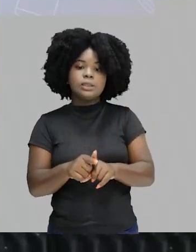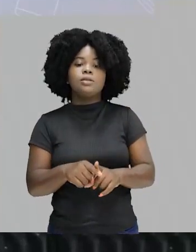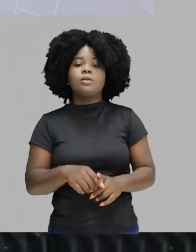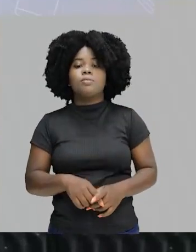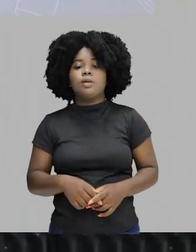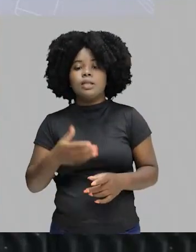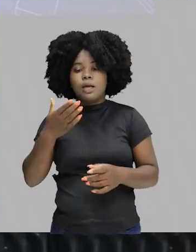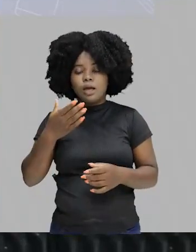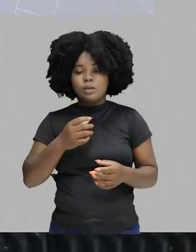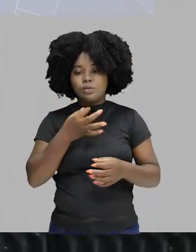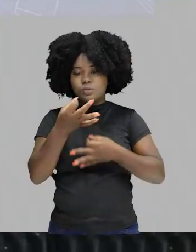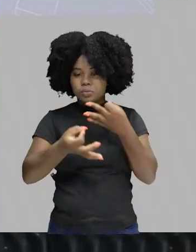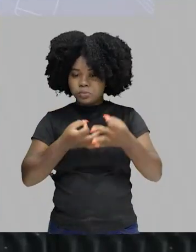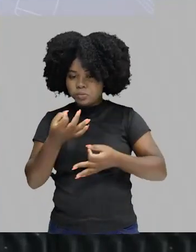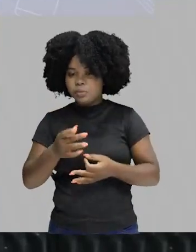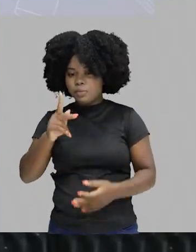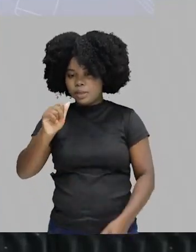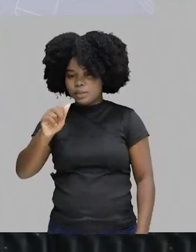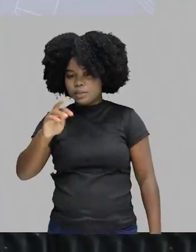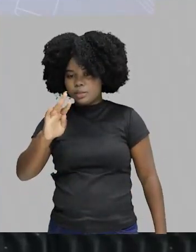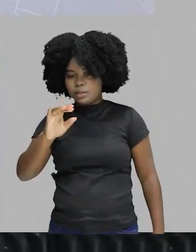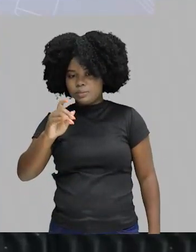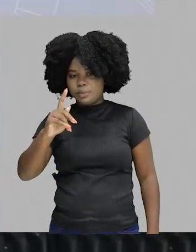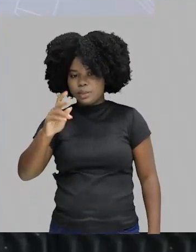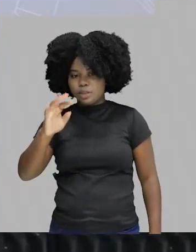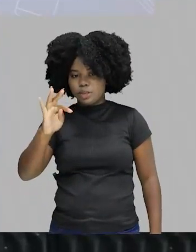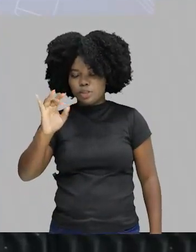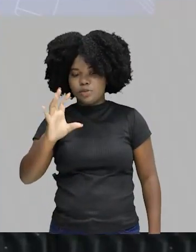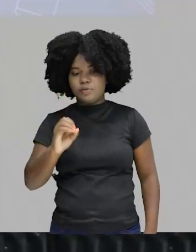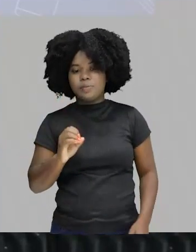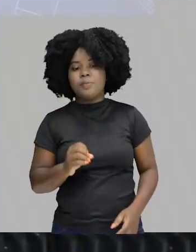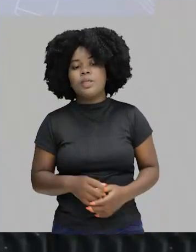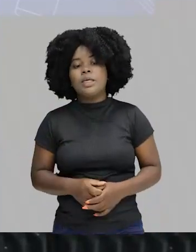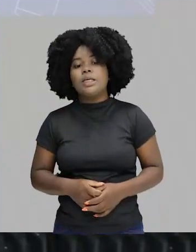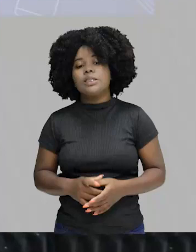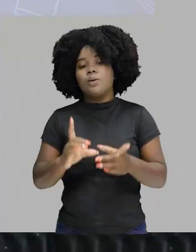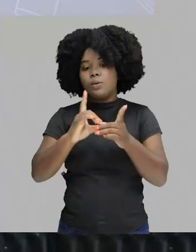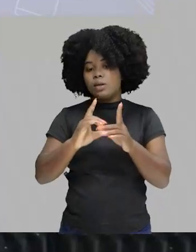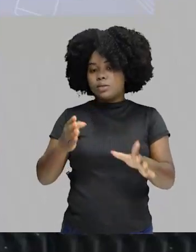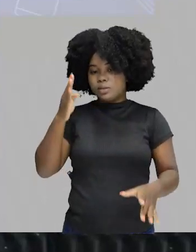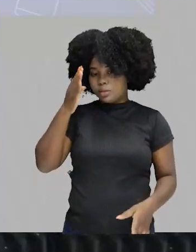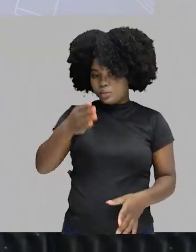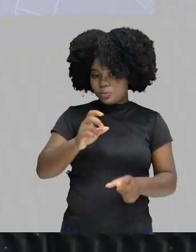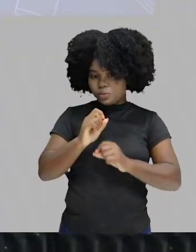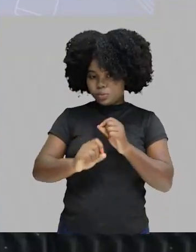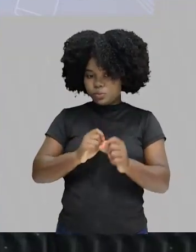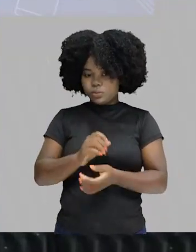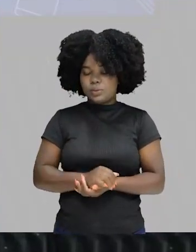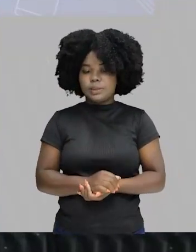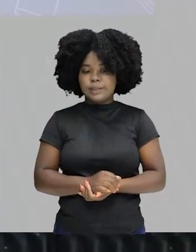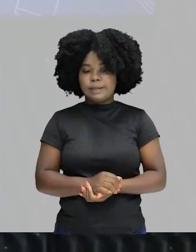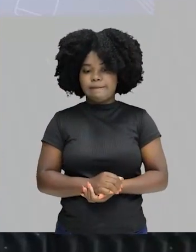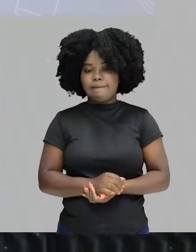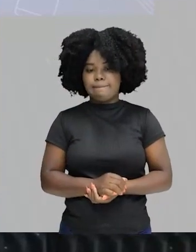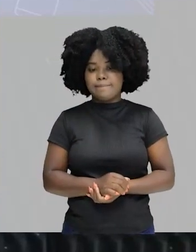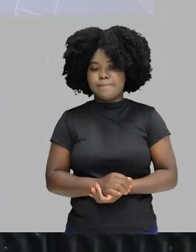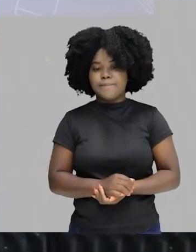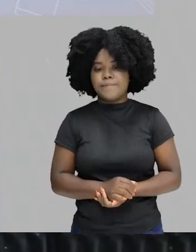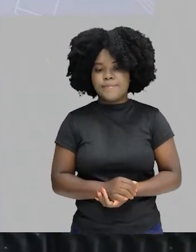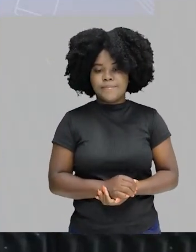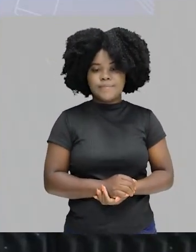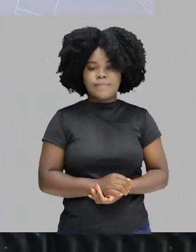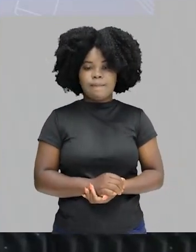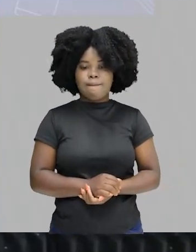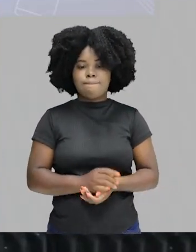participativa. Então, nós temos direta, representativa, participativa. Essa democracia direta aqui, a democracia antiga, é a da